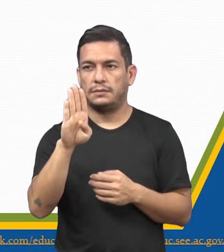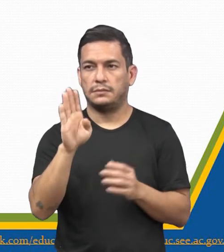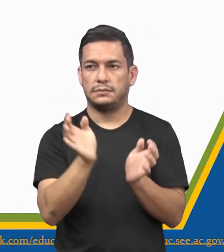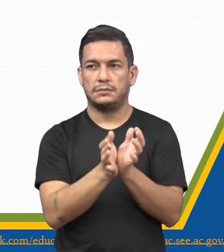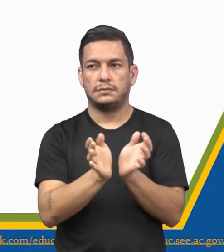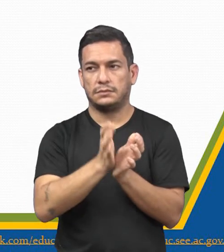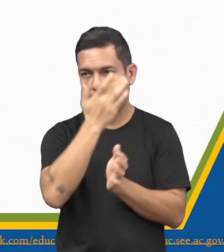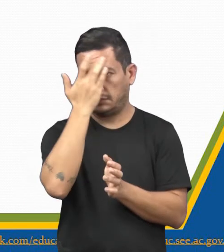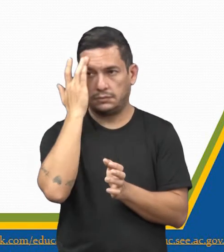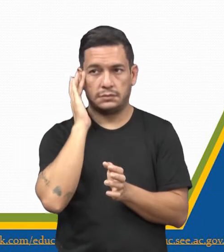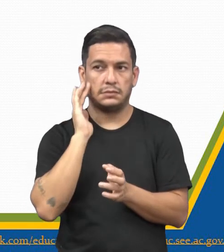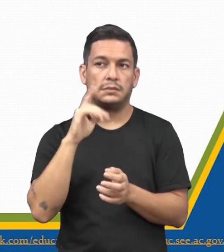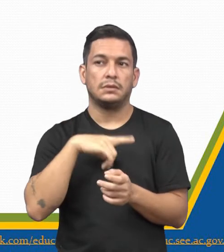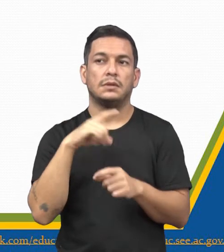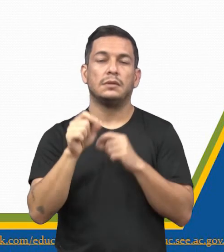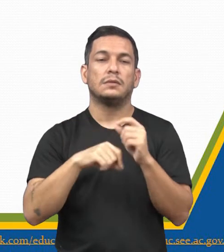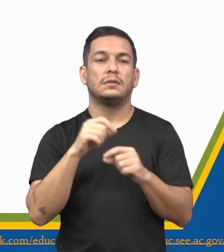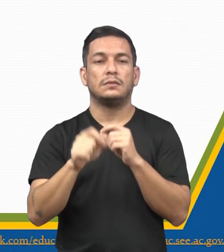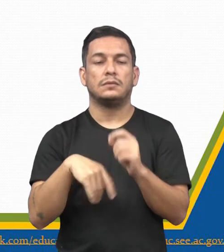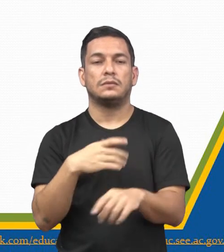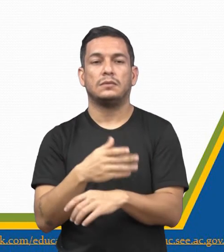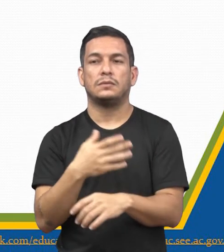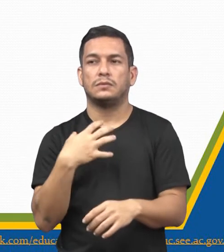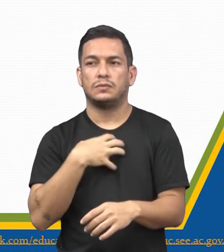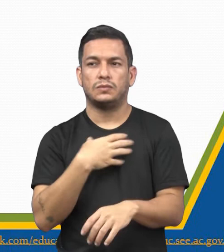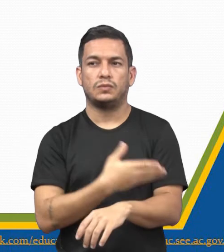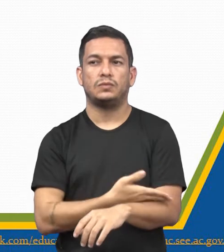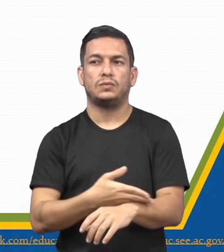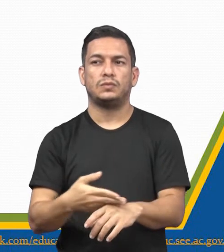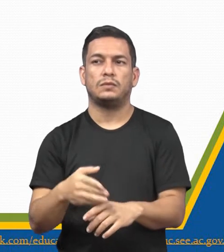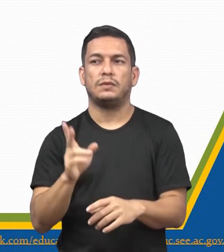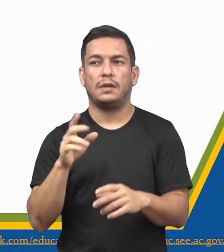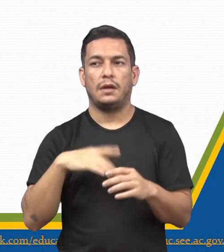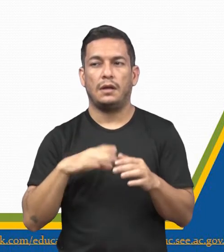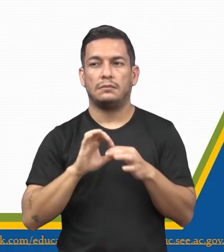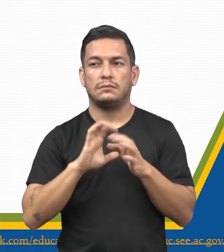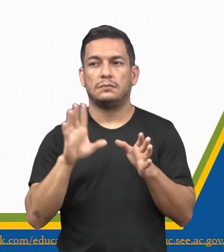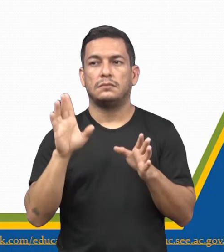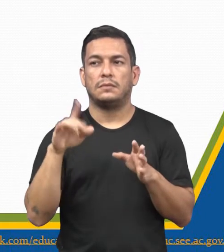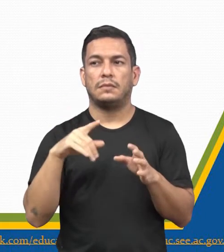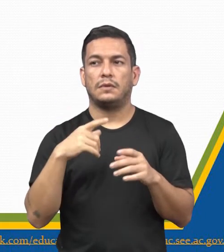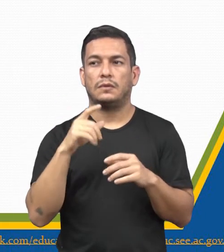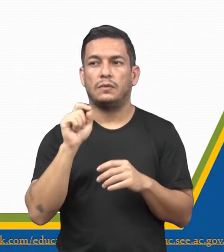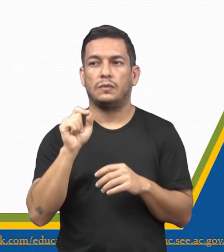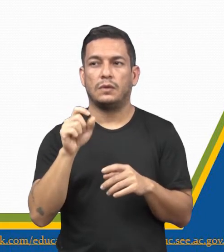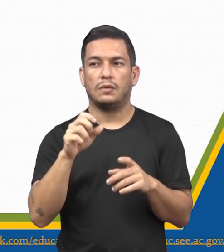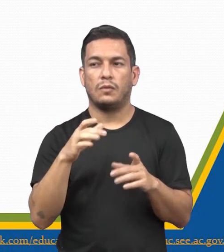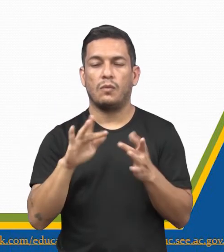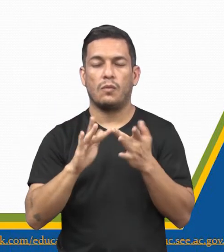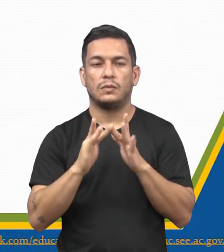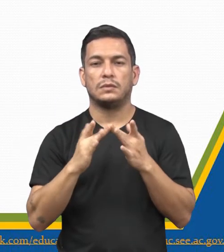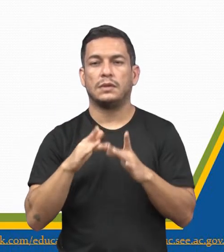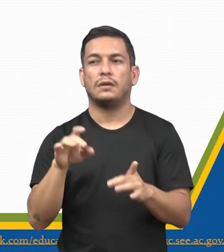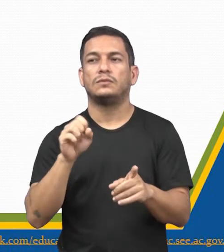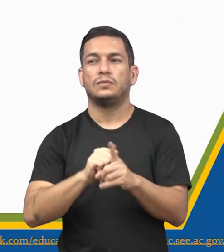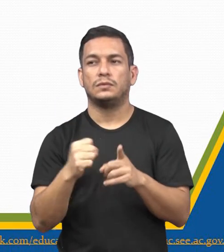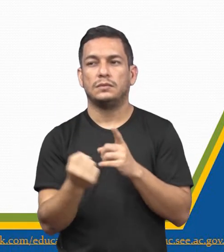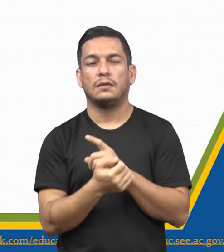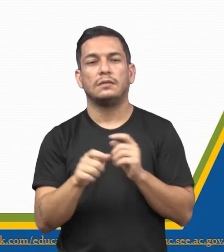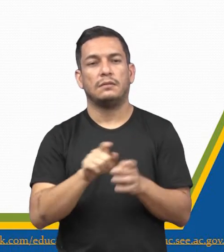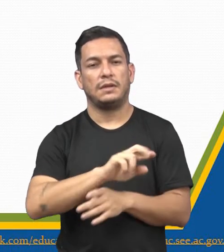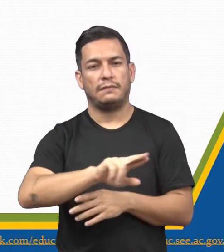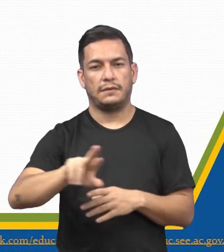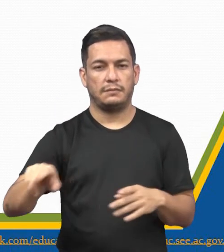agrupamento de pessoas que seguem os mesmos estímulos. É espontâneo, amorfo e o contrato social